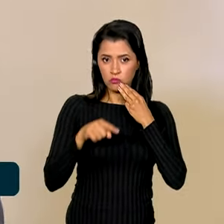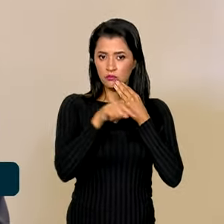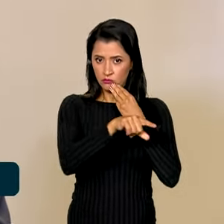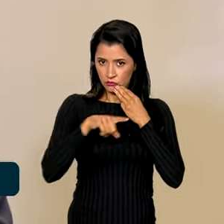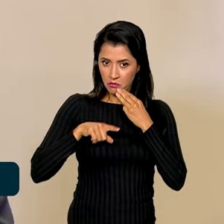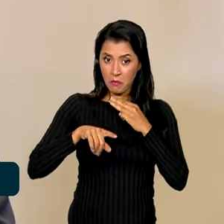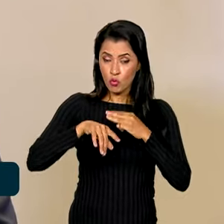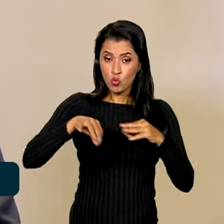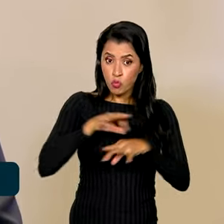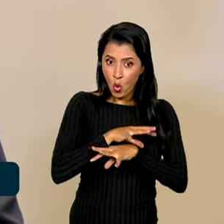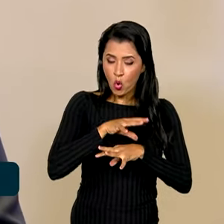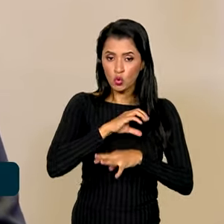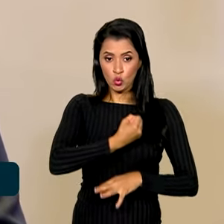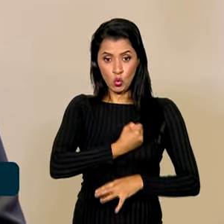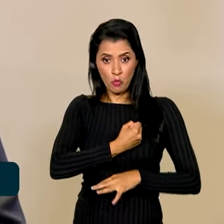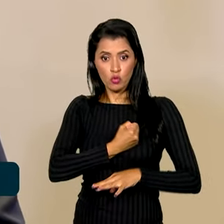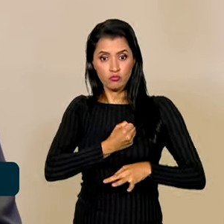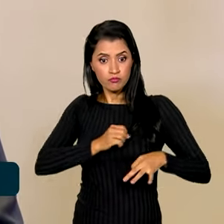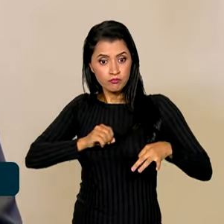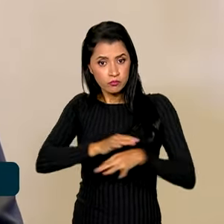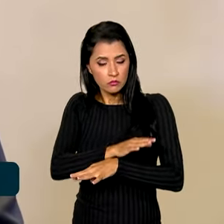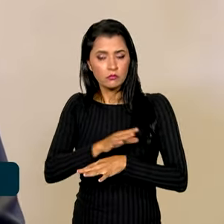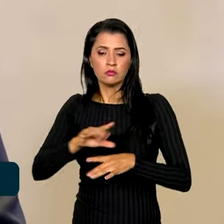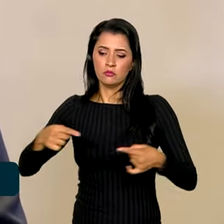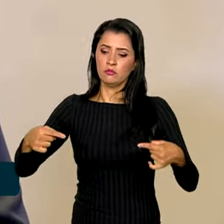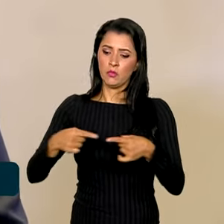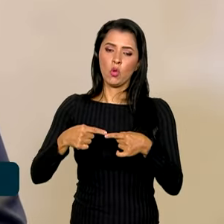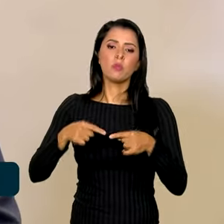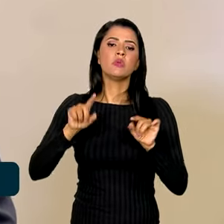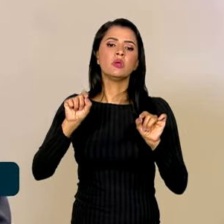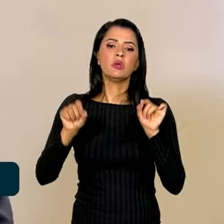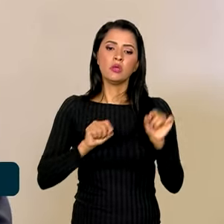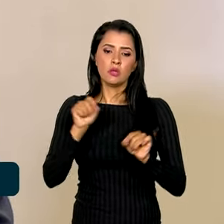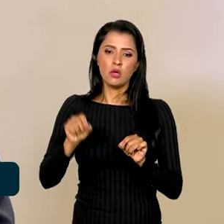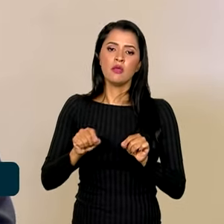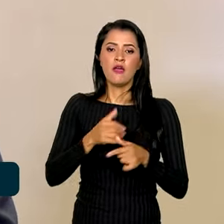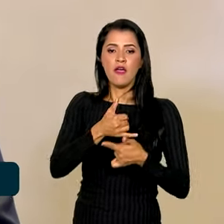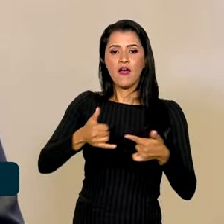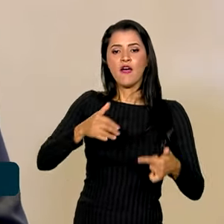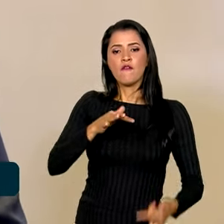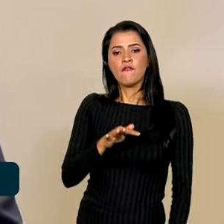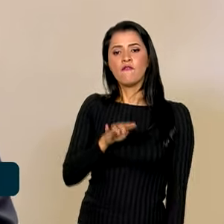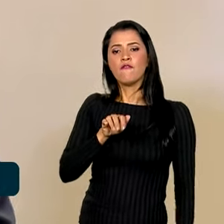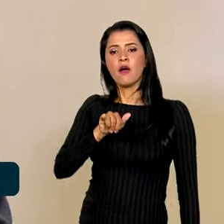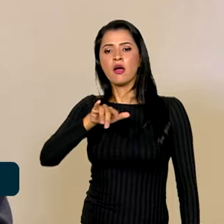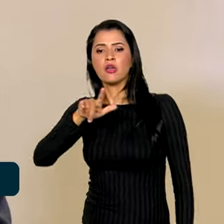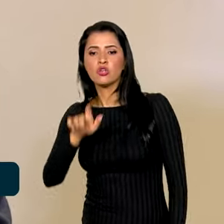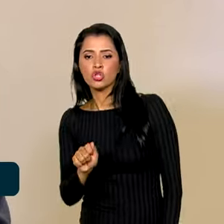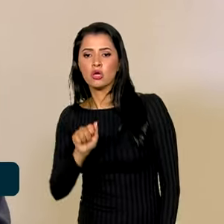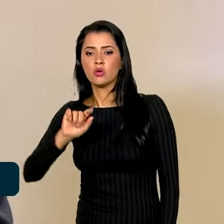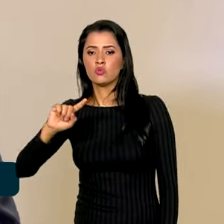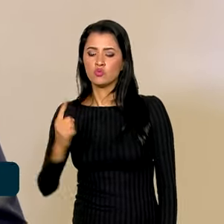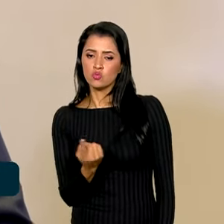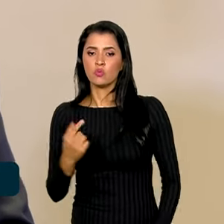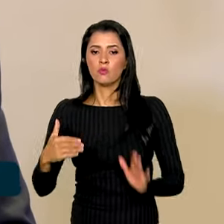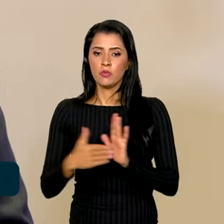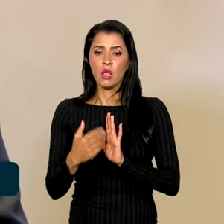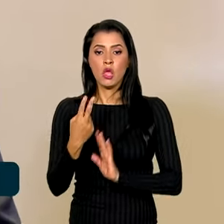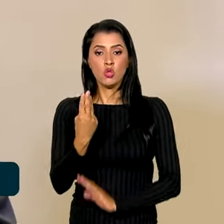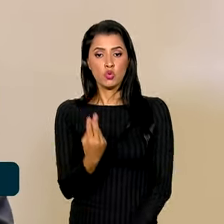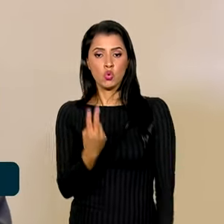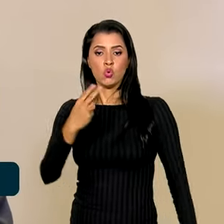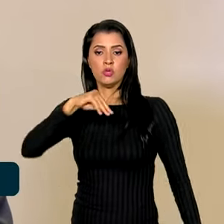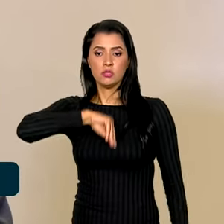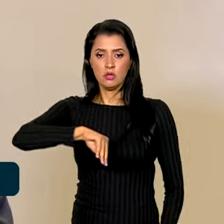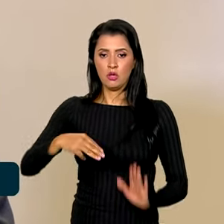milhões de CPFs se enquadram na faixa 1, ou seja, até dois salários mínimos e